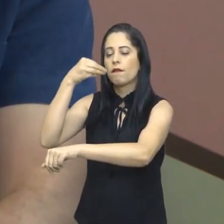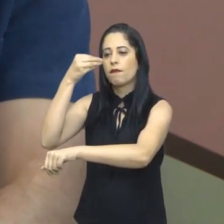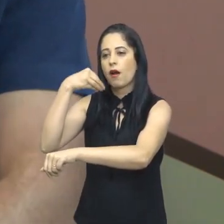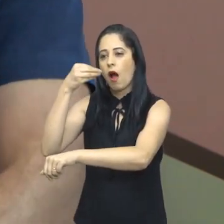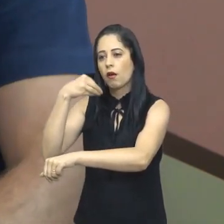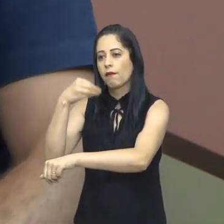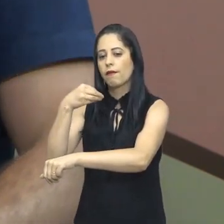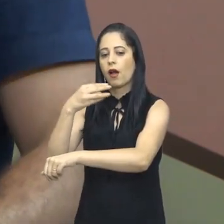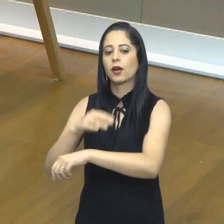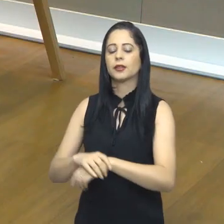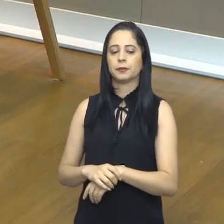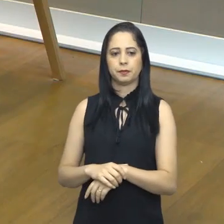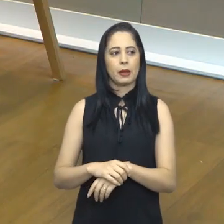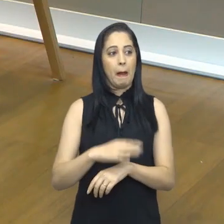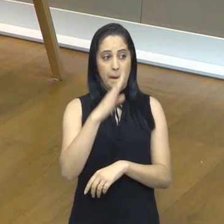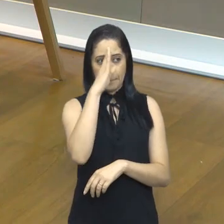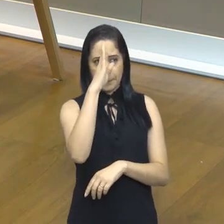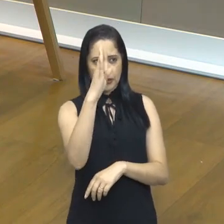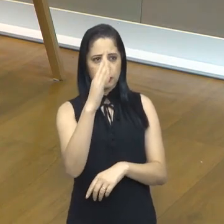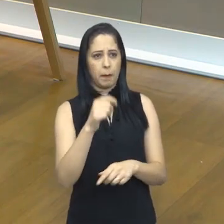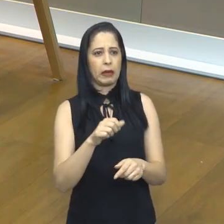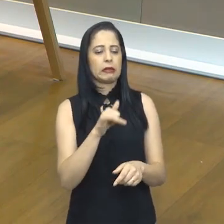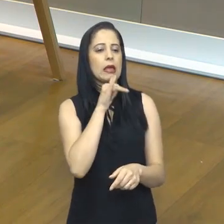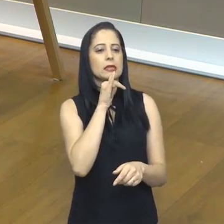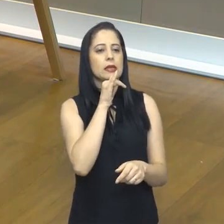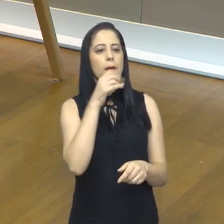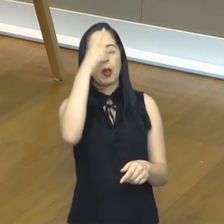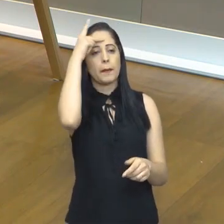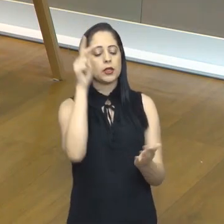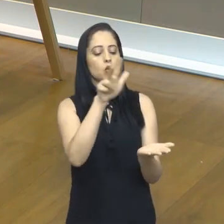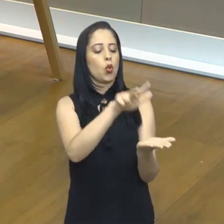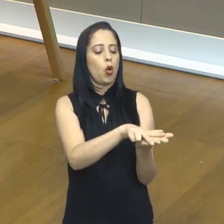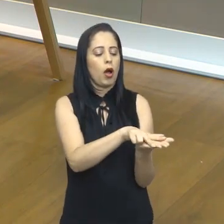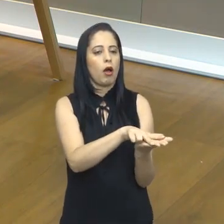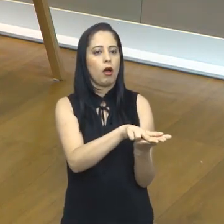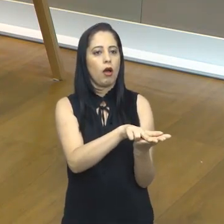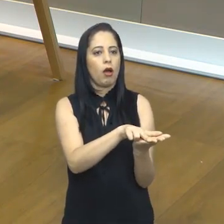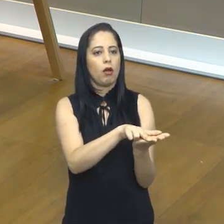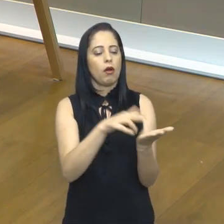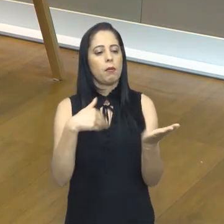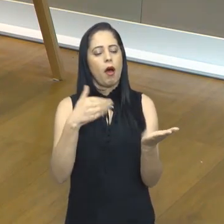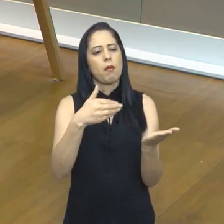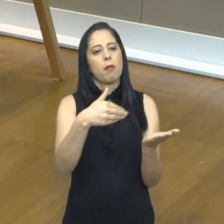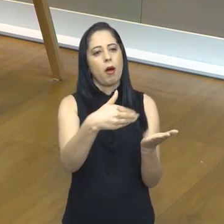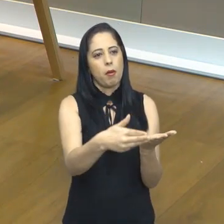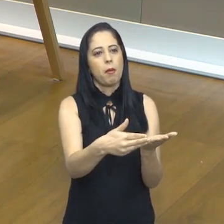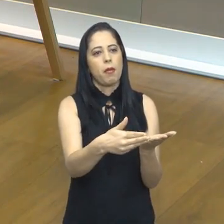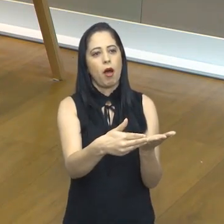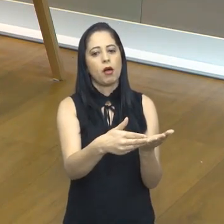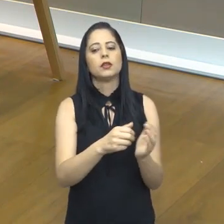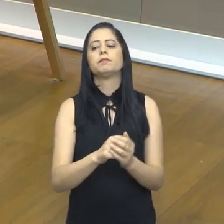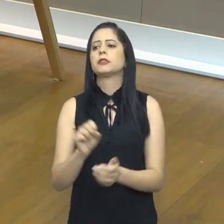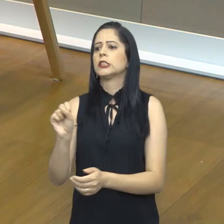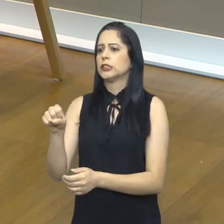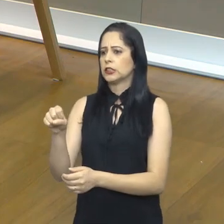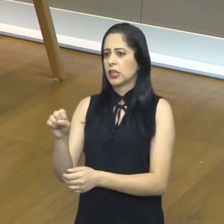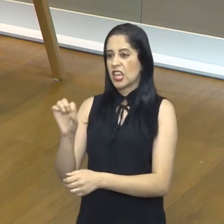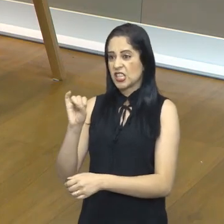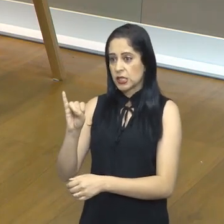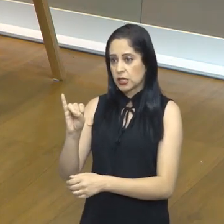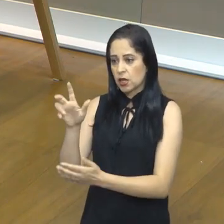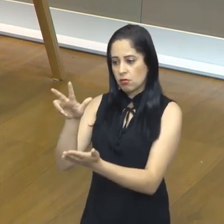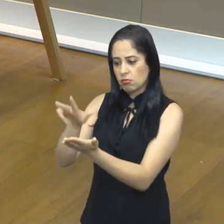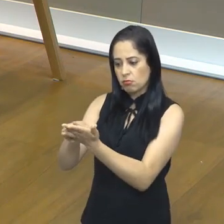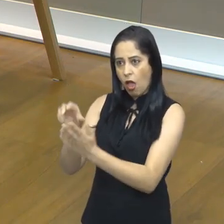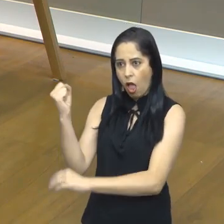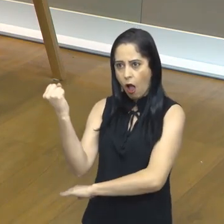ficarem fraquinhas. Principalmente as pessoas que ficam internadas e ficam deitadas ali durante um bom tempo, né? Exatamente. O quanto mais grave